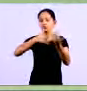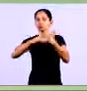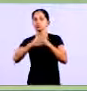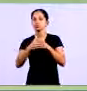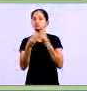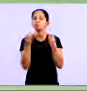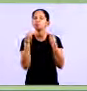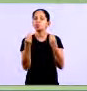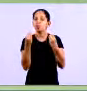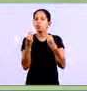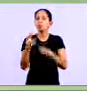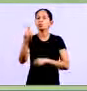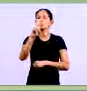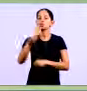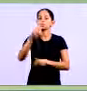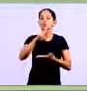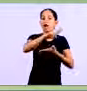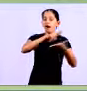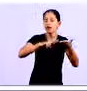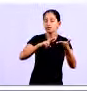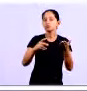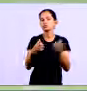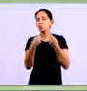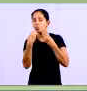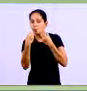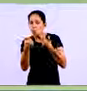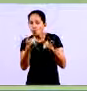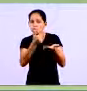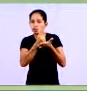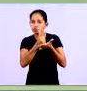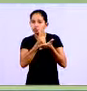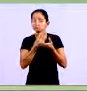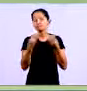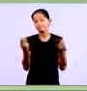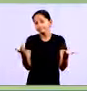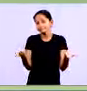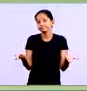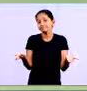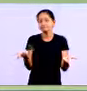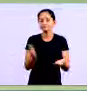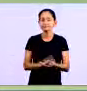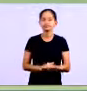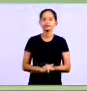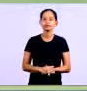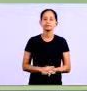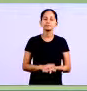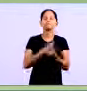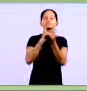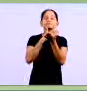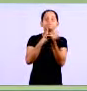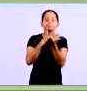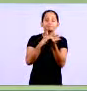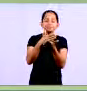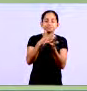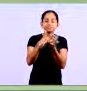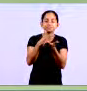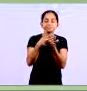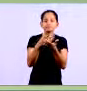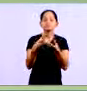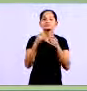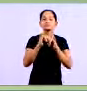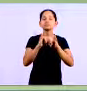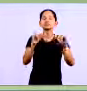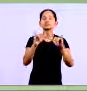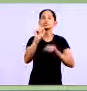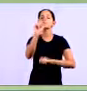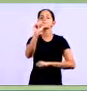como devemos utilizar os relatórios, como esses relató podem ser úteis para nós. Vamos começar informando